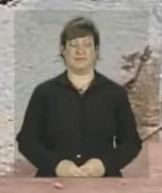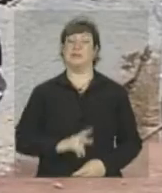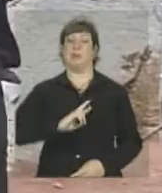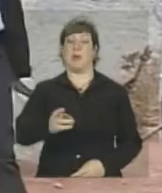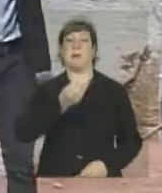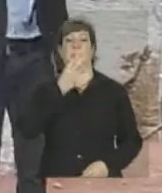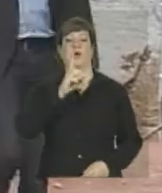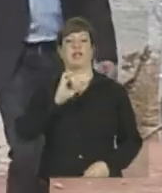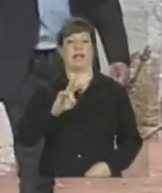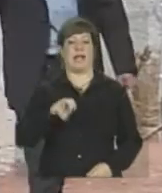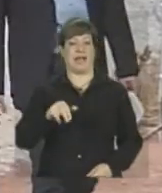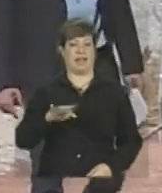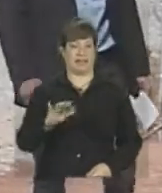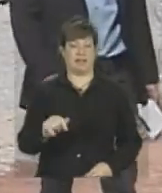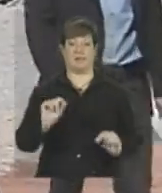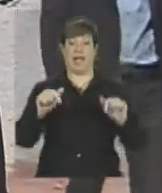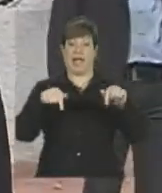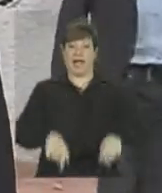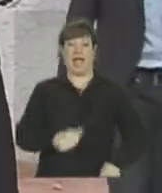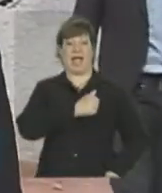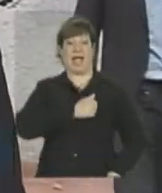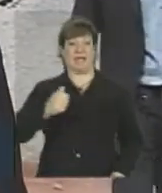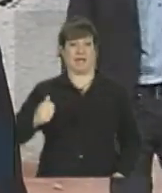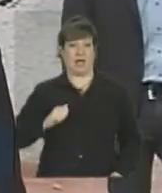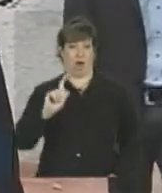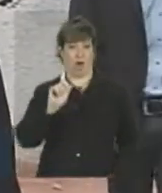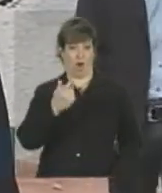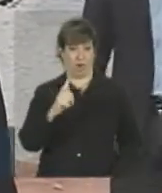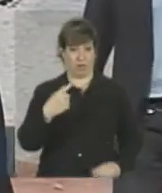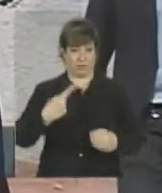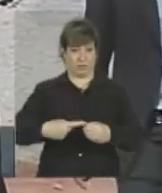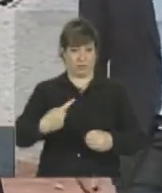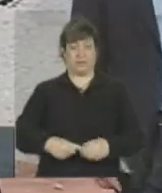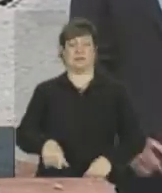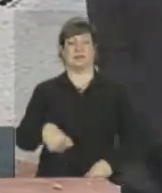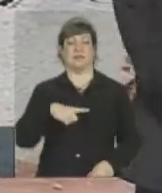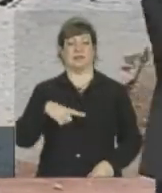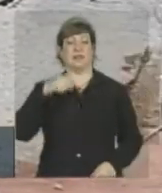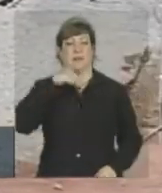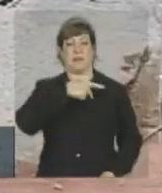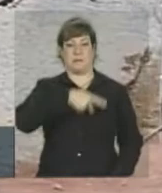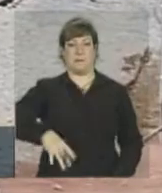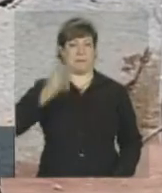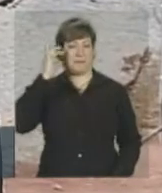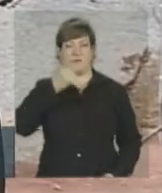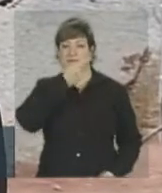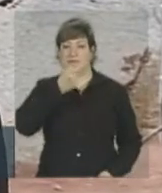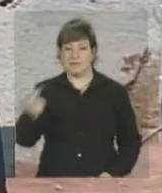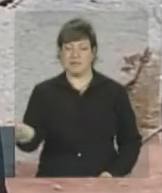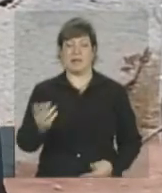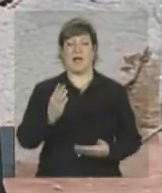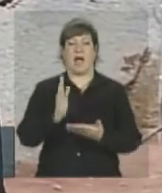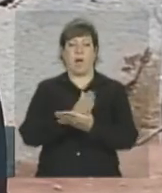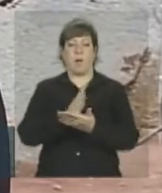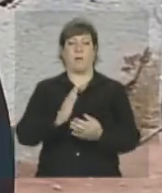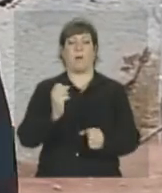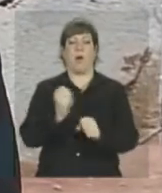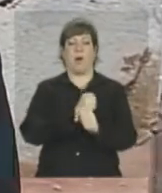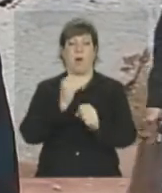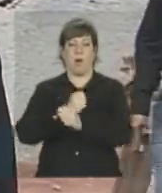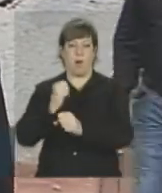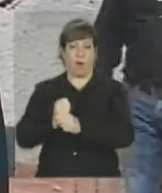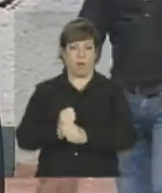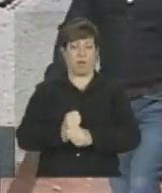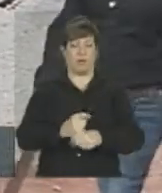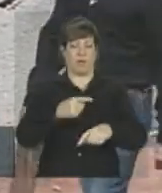Bom dia, Renata. Aqui em Anápolis, Goiás, a presidenta Dilma Rousseff vai visitar parte das obras da Ferrovia Norte-Sul de